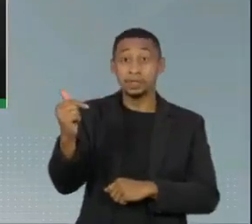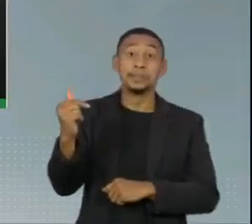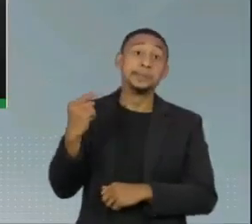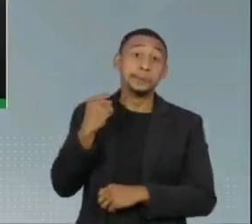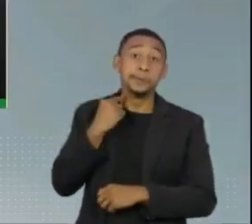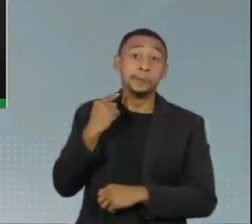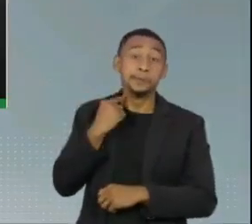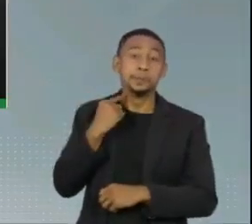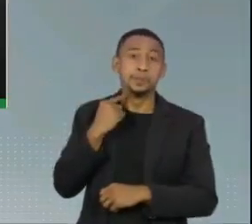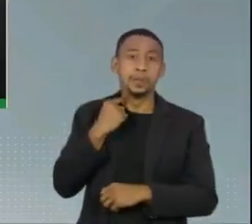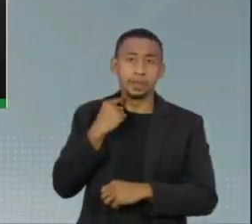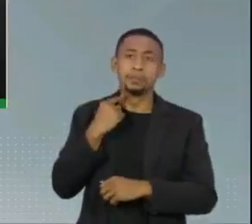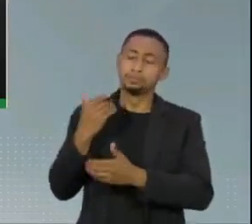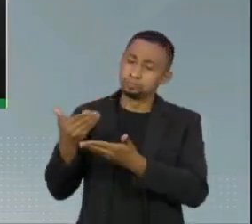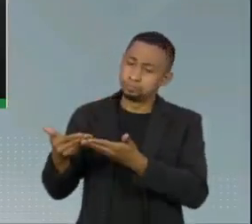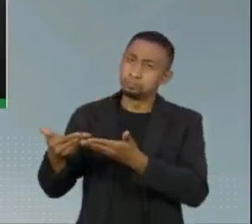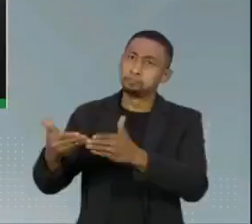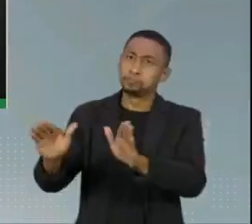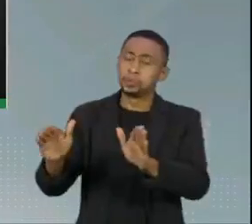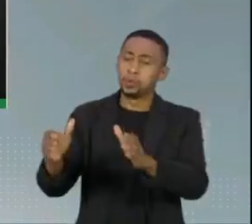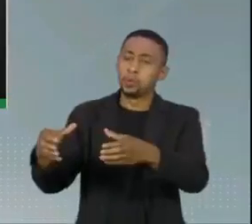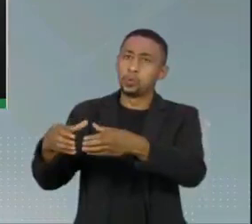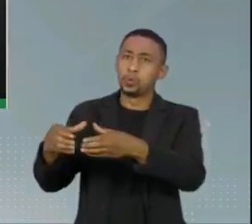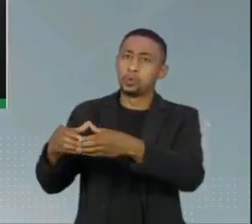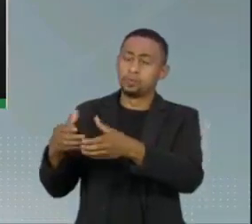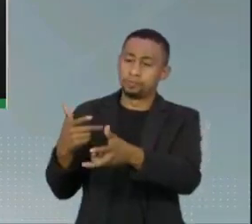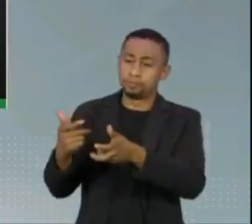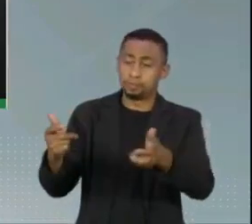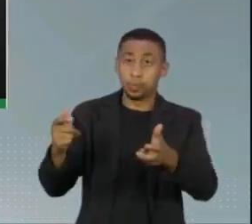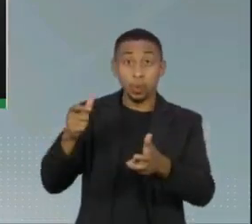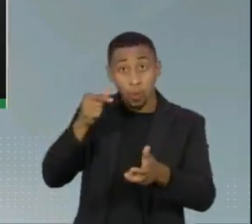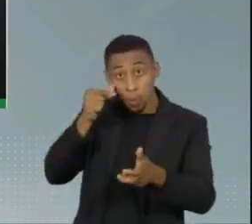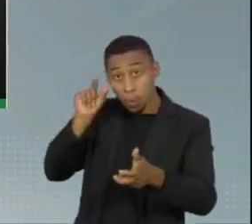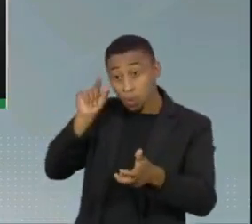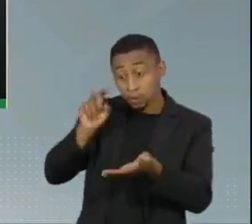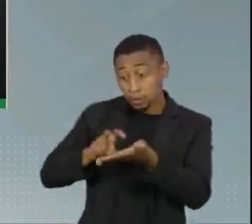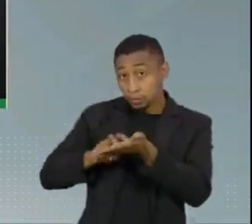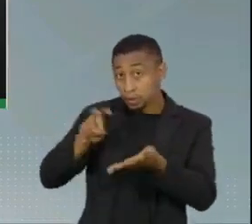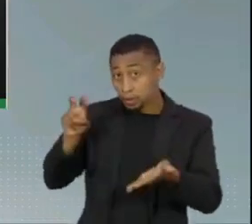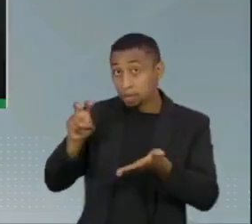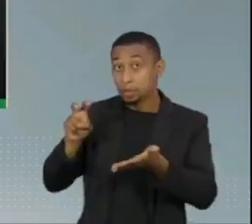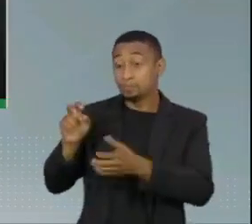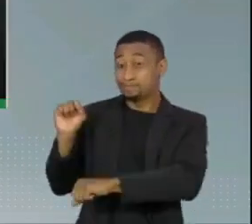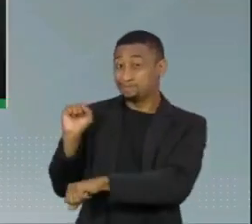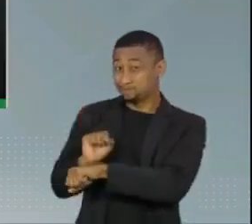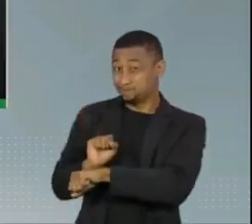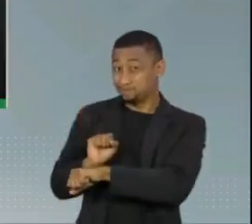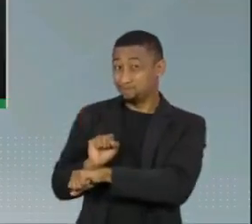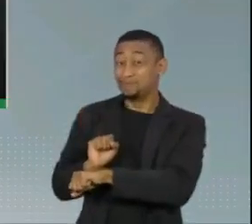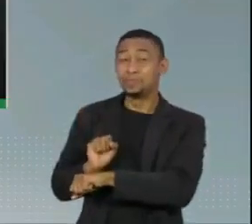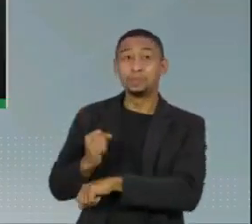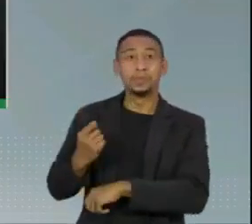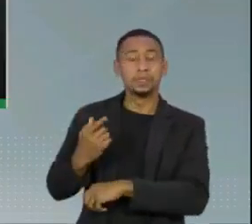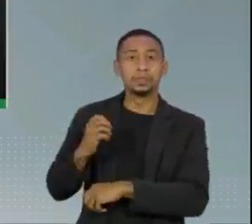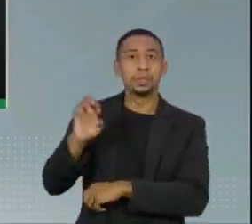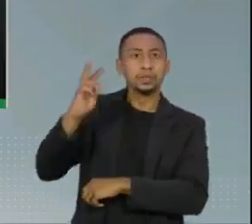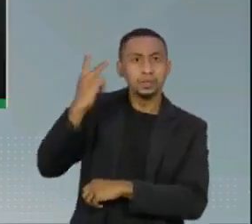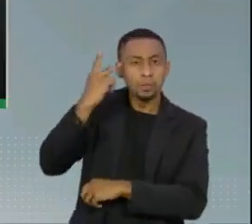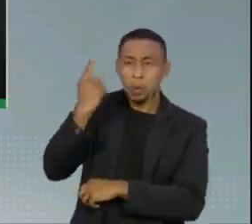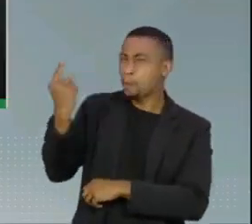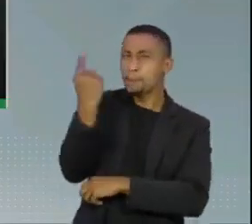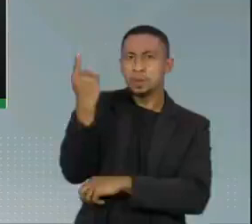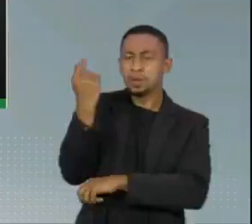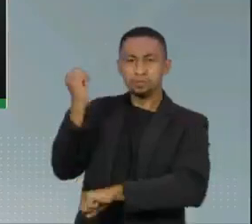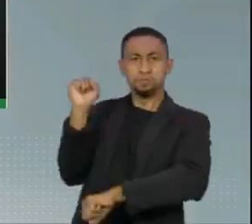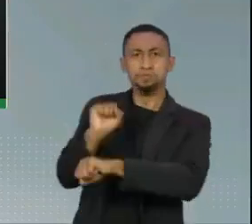abra, reabra para esse grupo que ontem foi, logo pela manhã, suspenso. O estado de São Paulo foi um dos primeiros estados a suspender